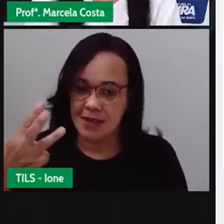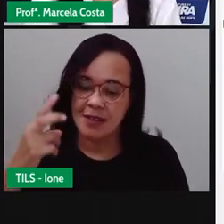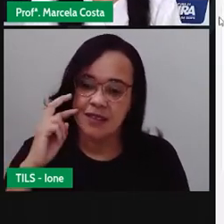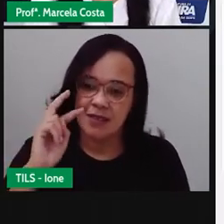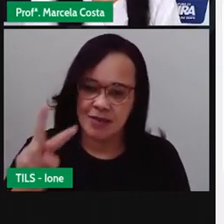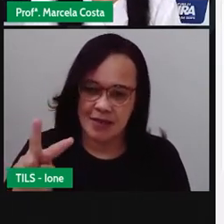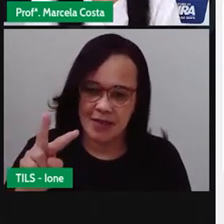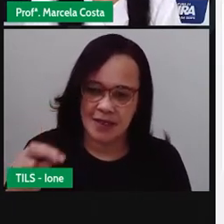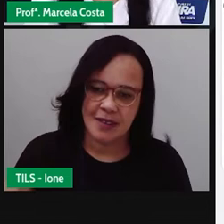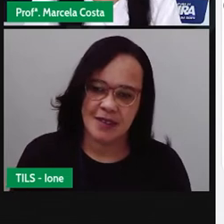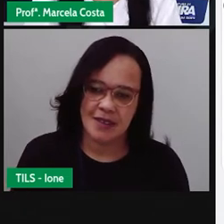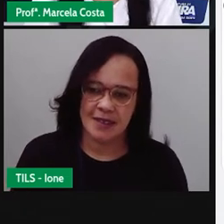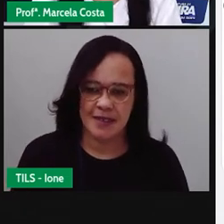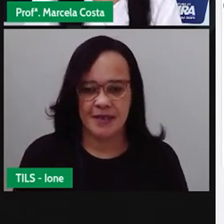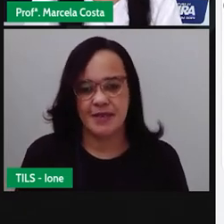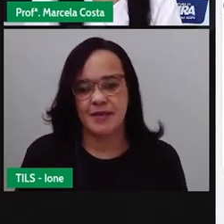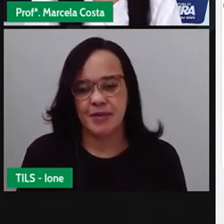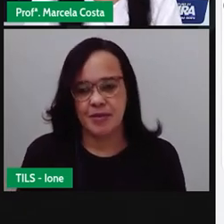aqui.